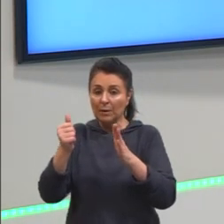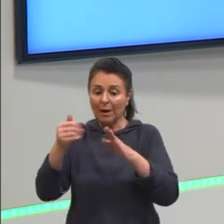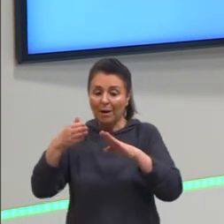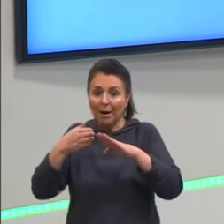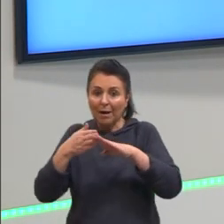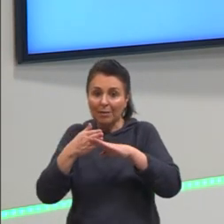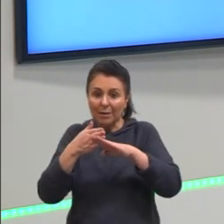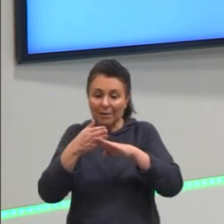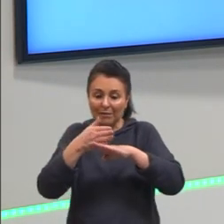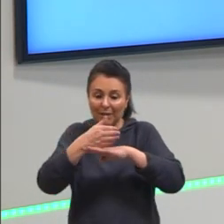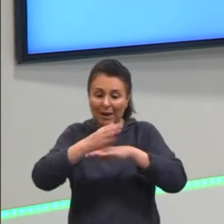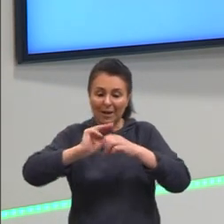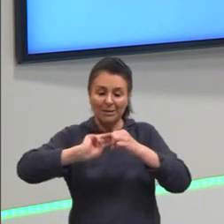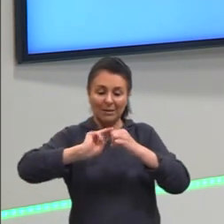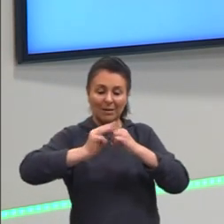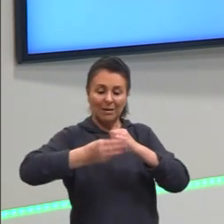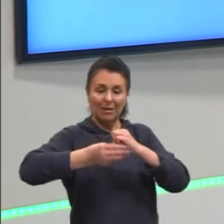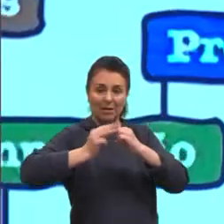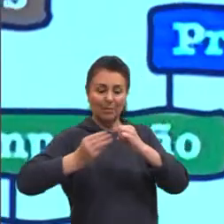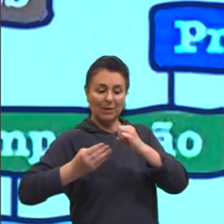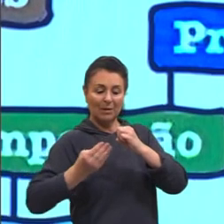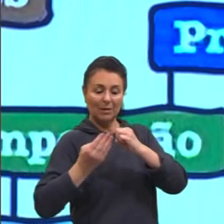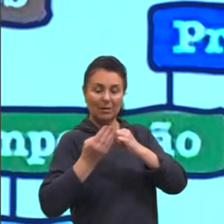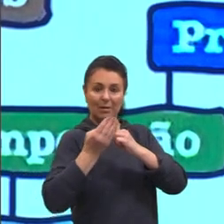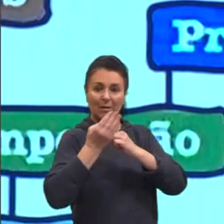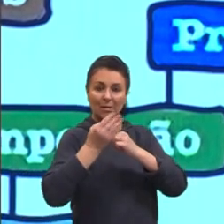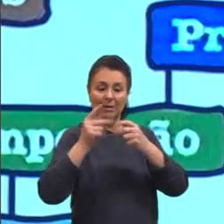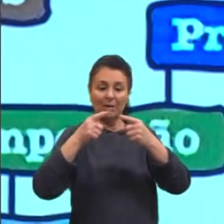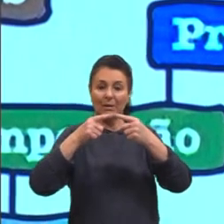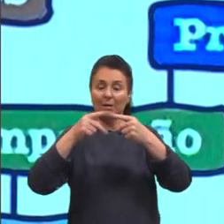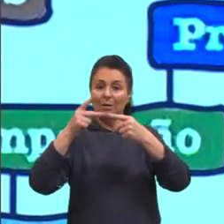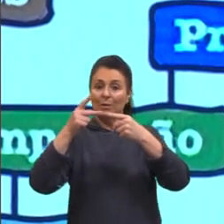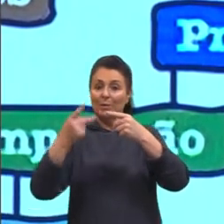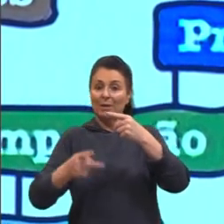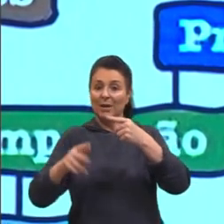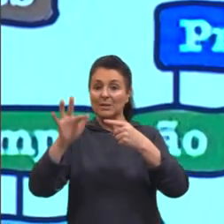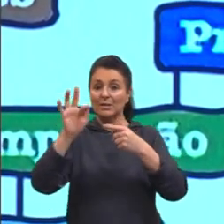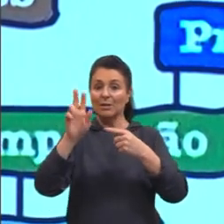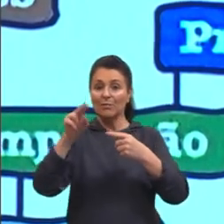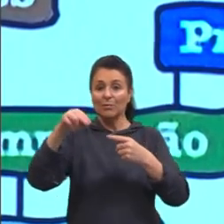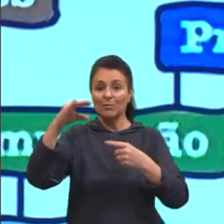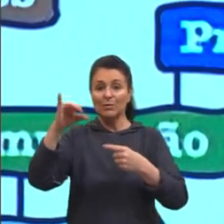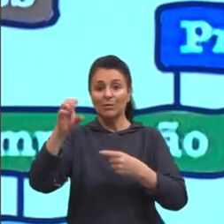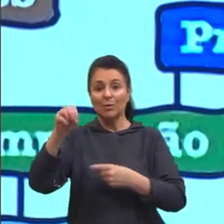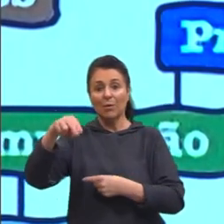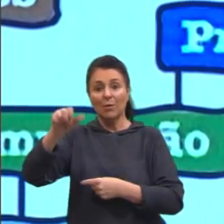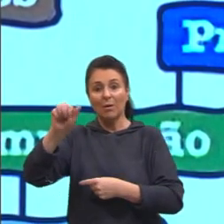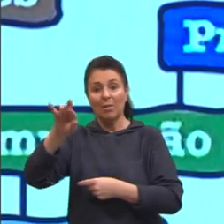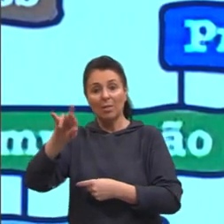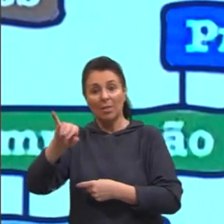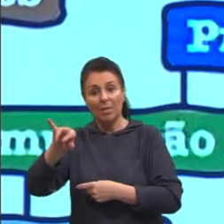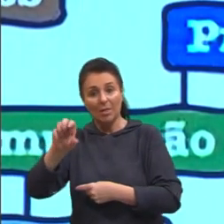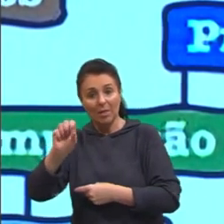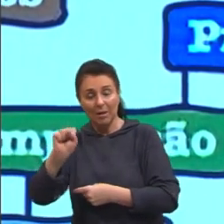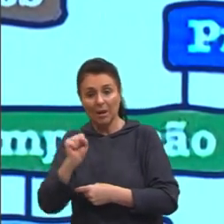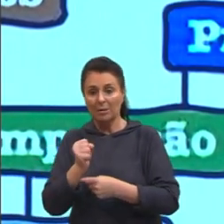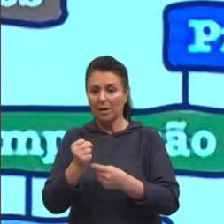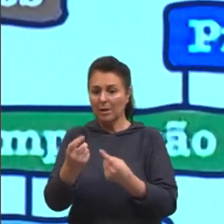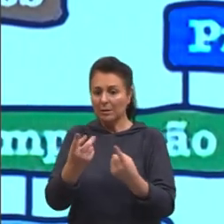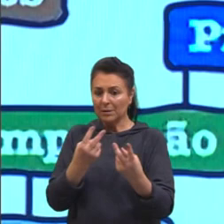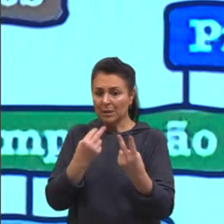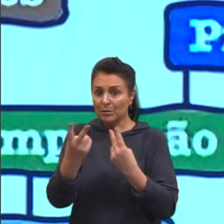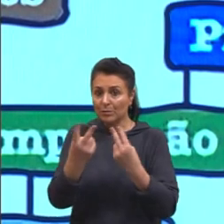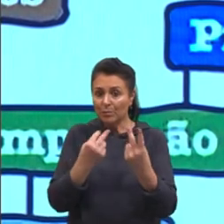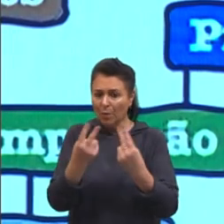a estrutura da membrana, chamadas de proteínas funcionais. E realizam transportes do meio externo para o